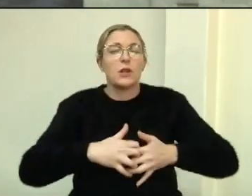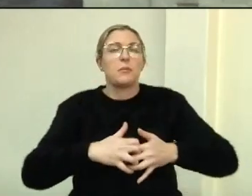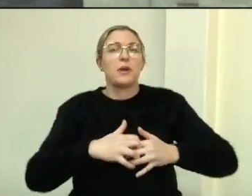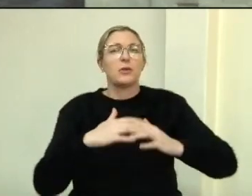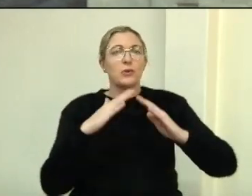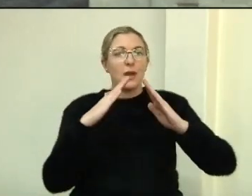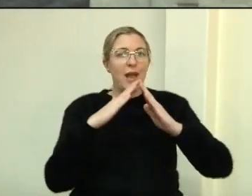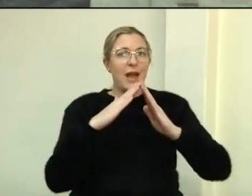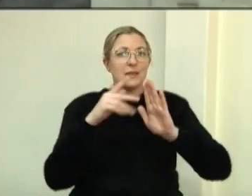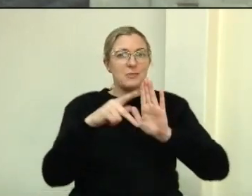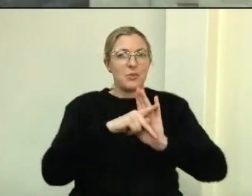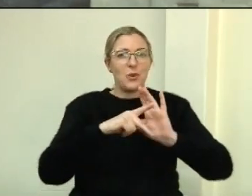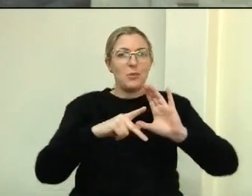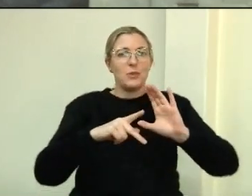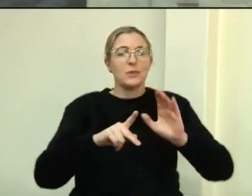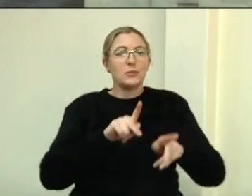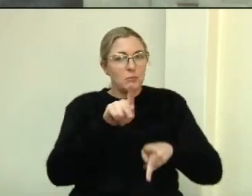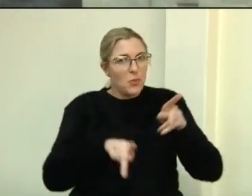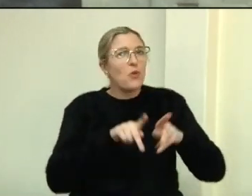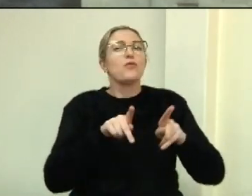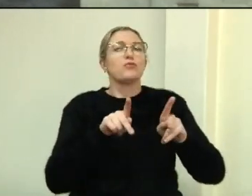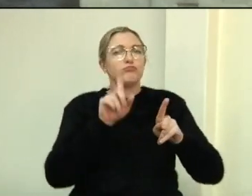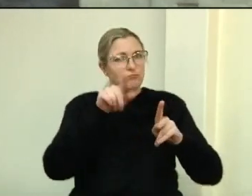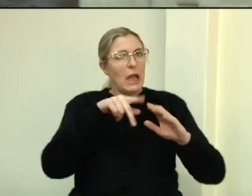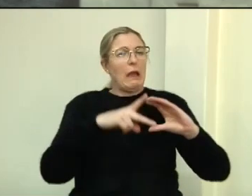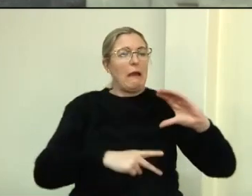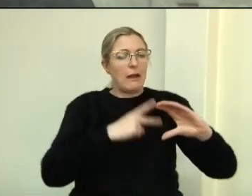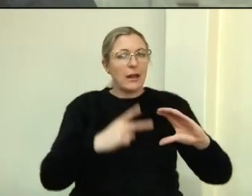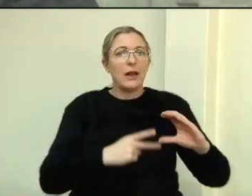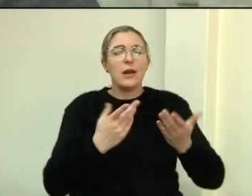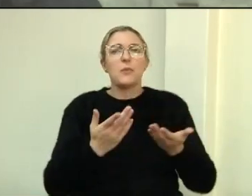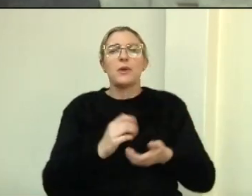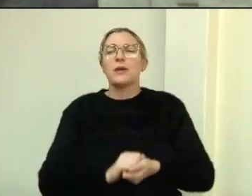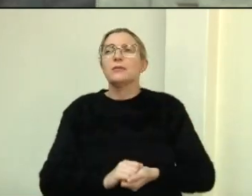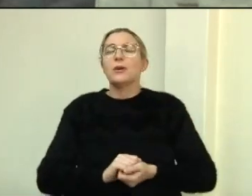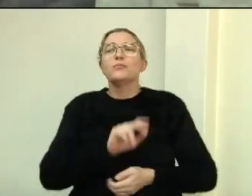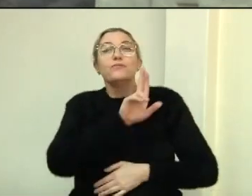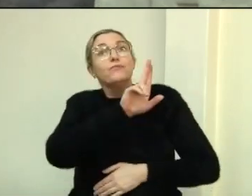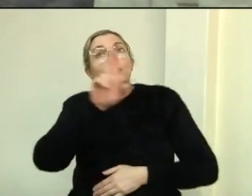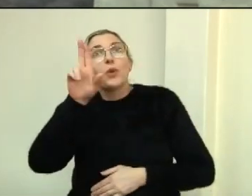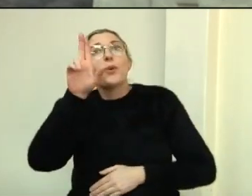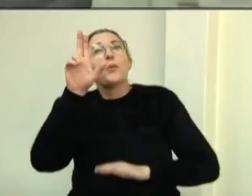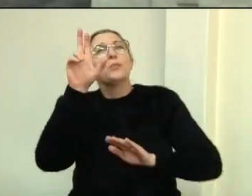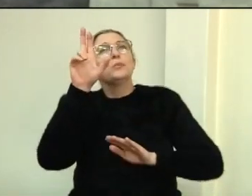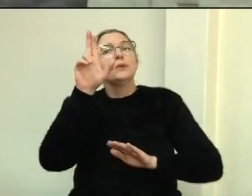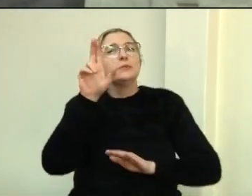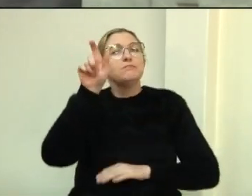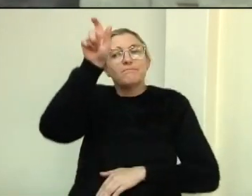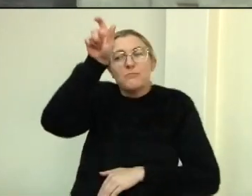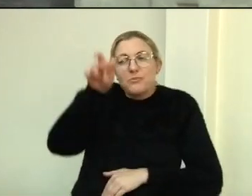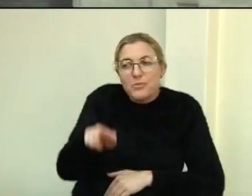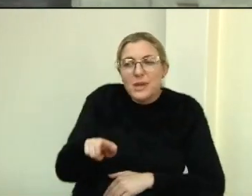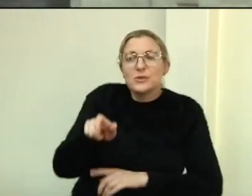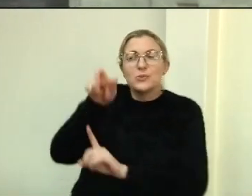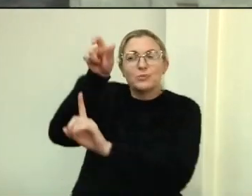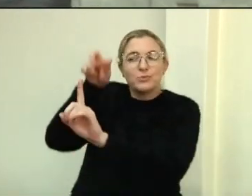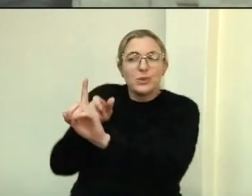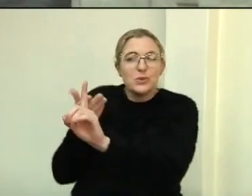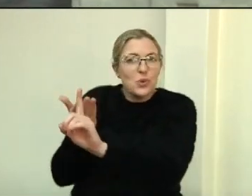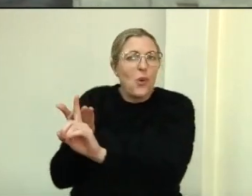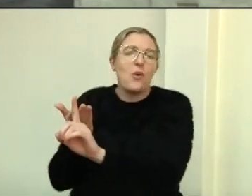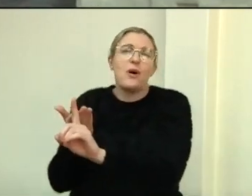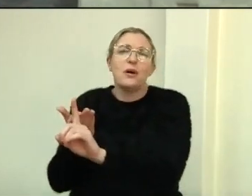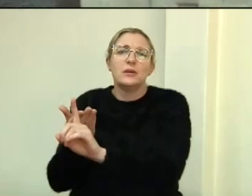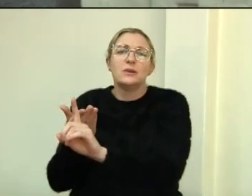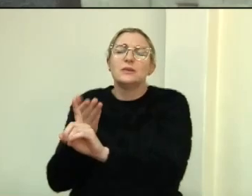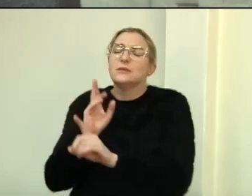nós tenhamos o nome aqui eternizado desta pessoa que nos tratou